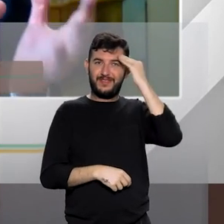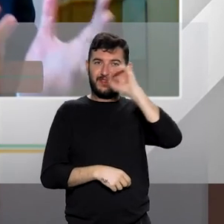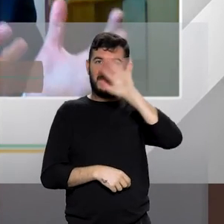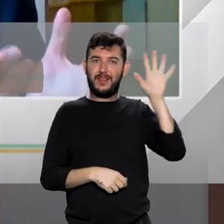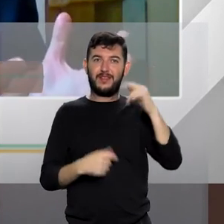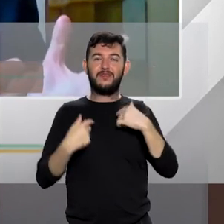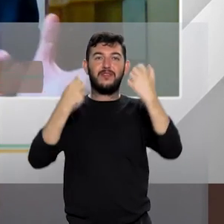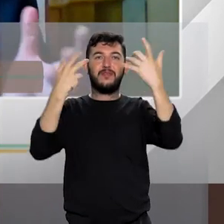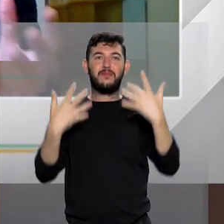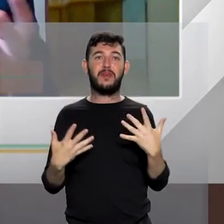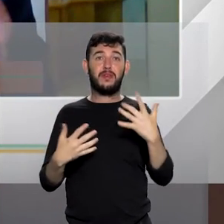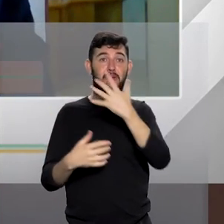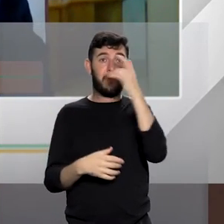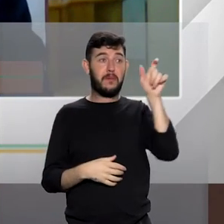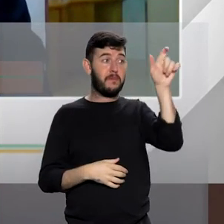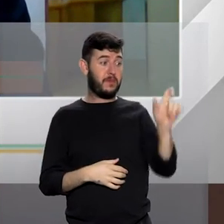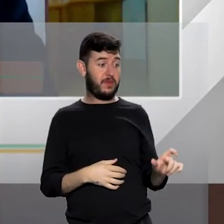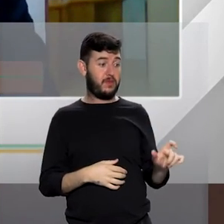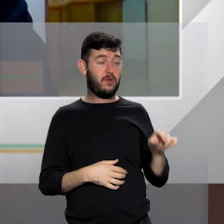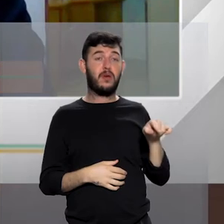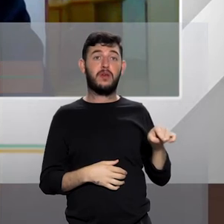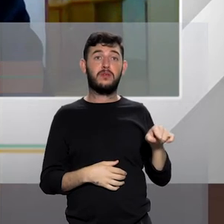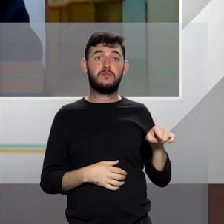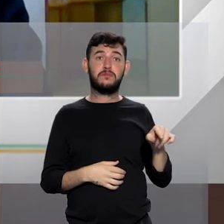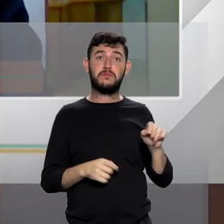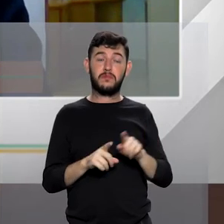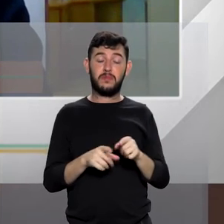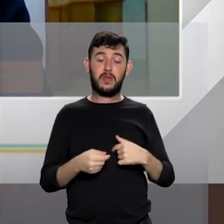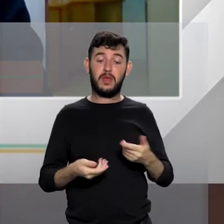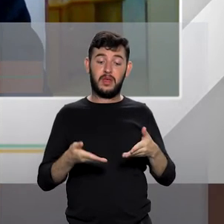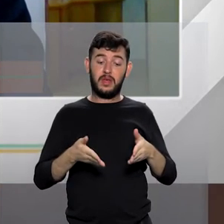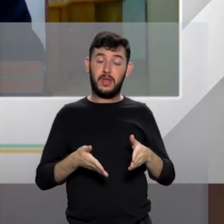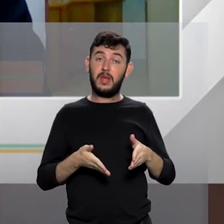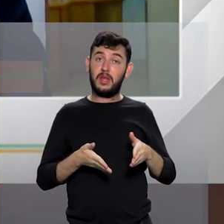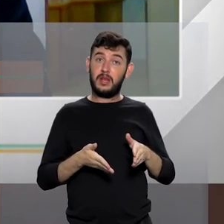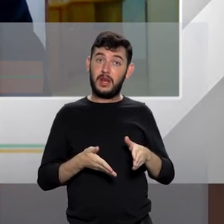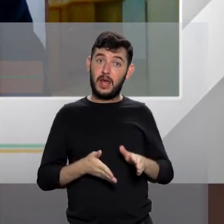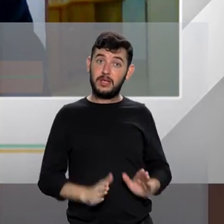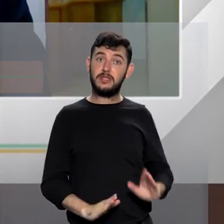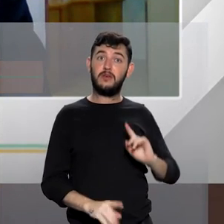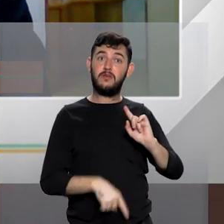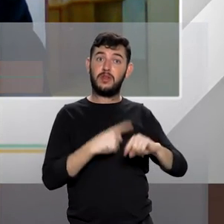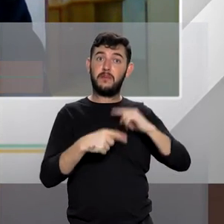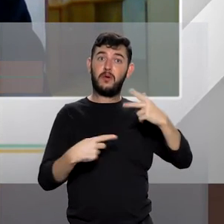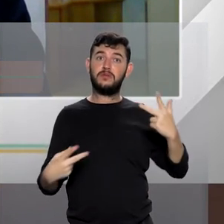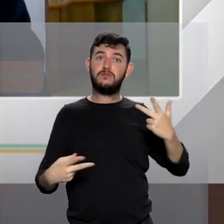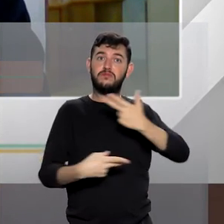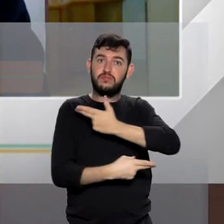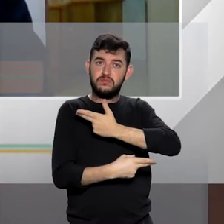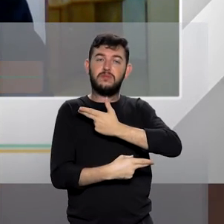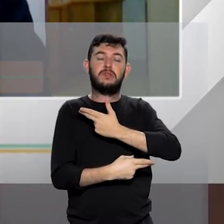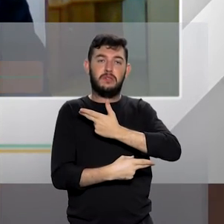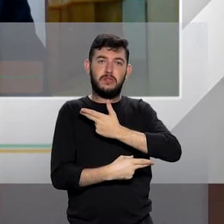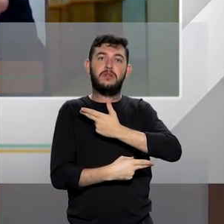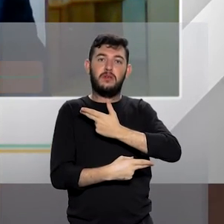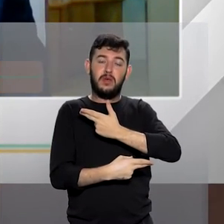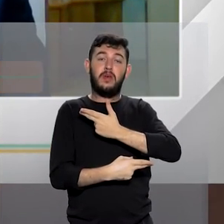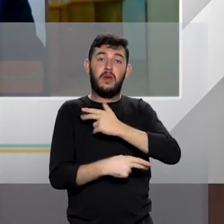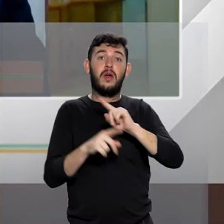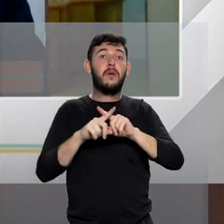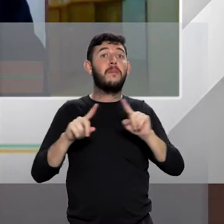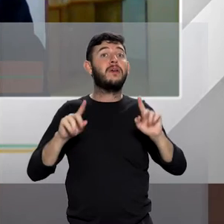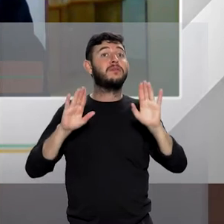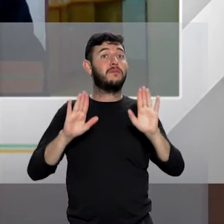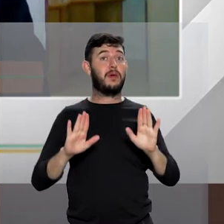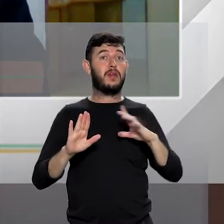situação de um ser humano que nasceu e foi biologicamente designado como pertencente ao sexo masculino, mas que ao